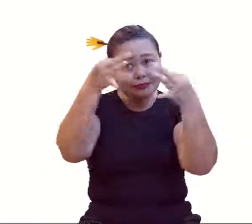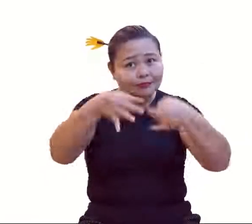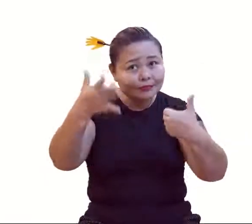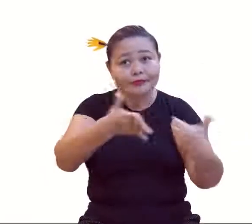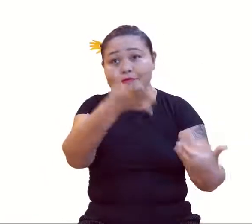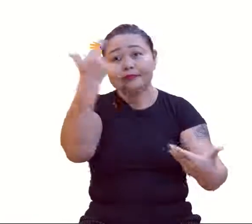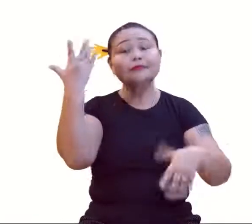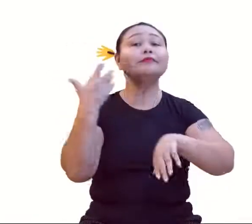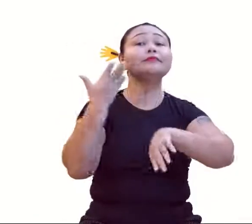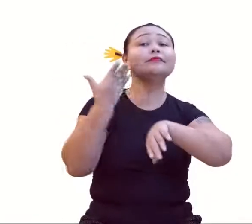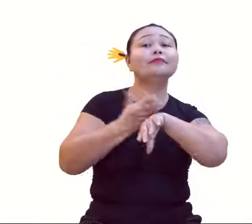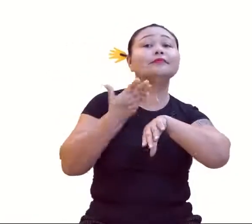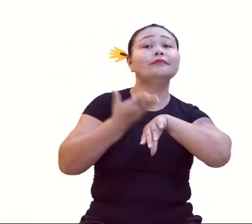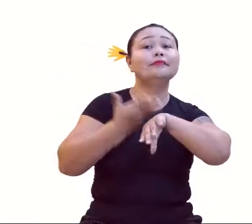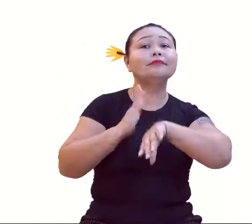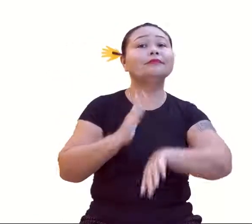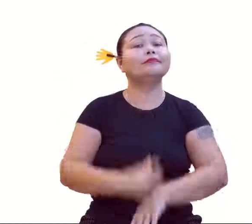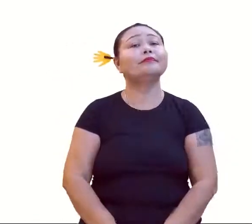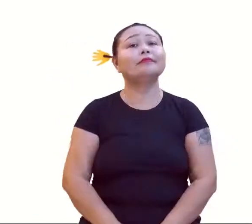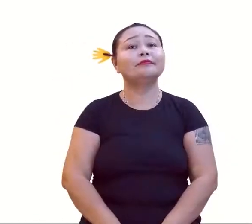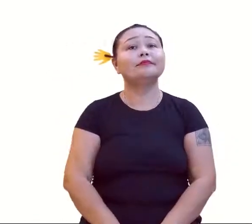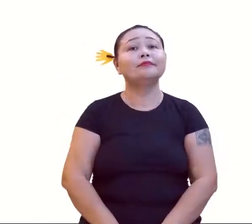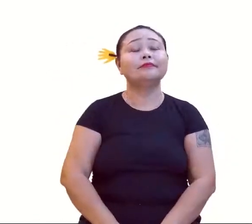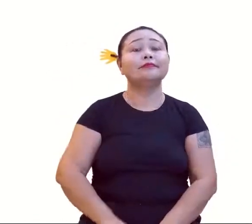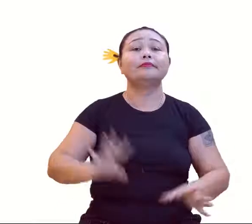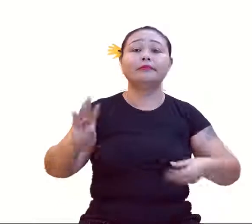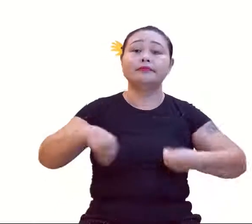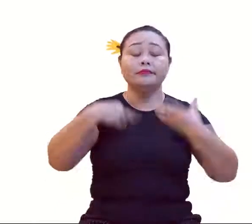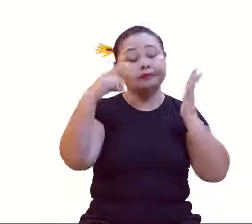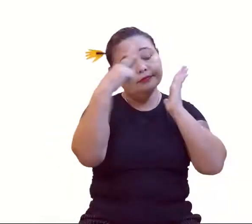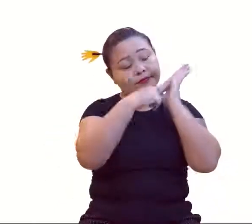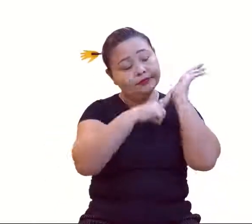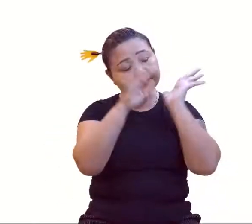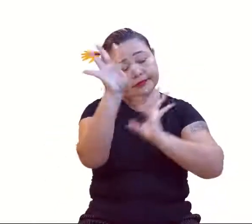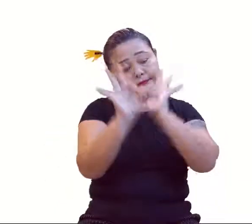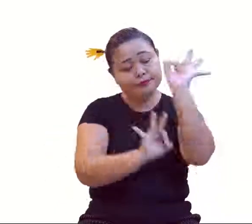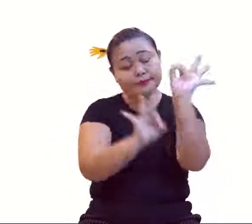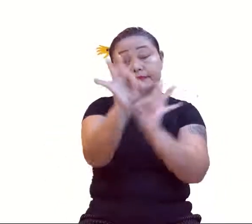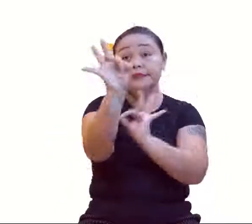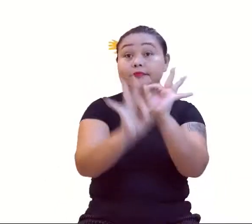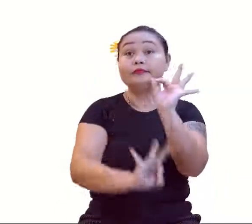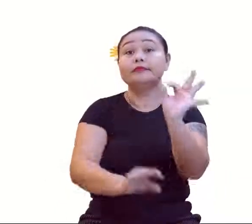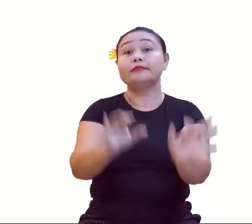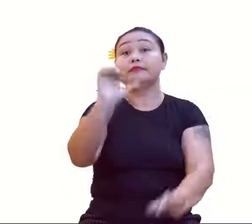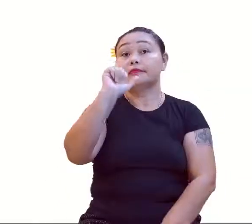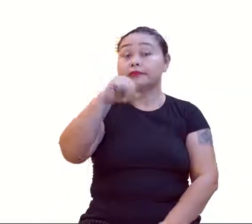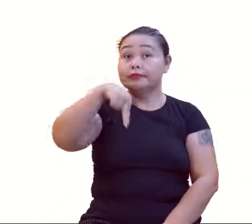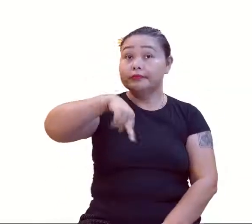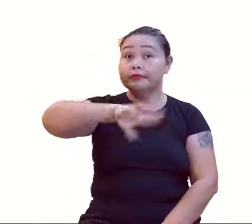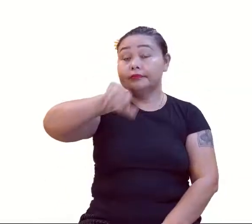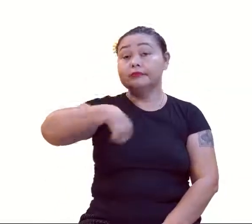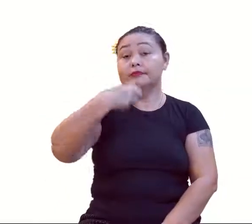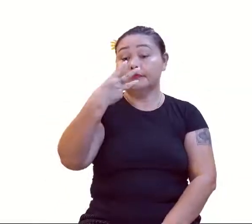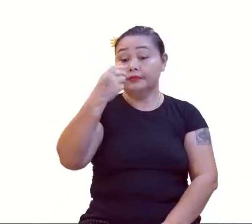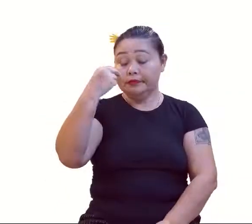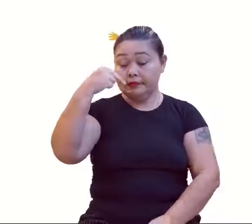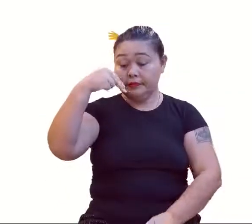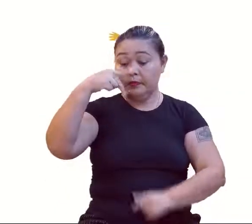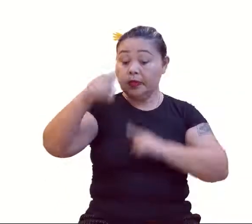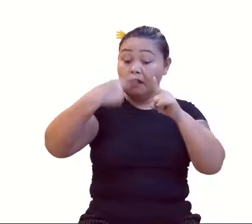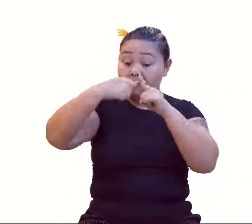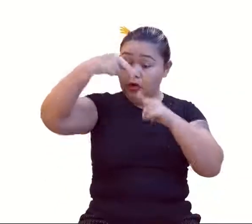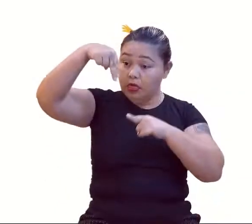hora de praticar. Dada a lei de formação, a n igual a 3n menos 1